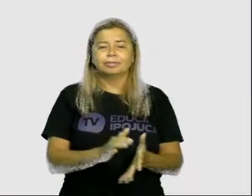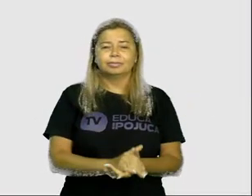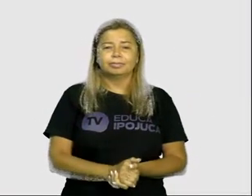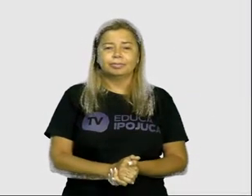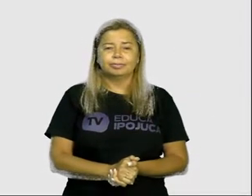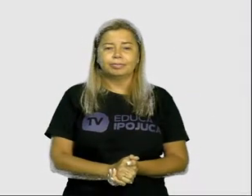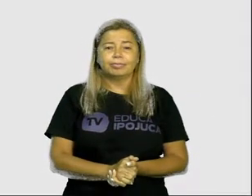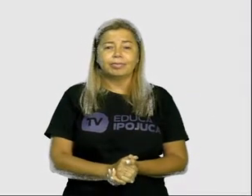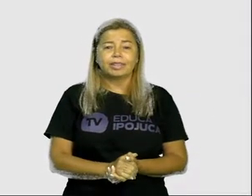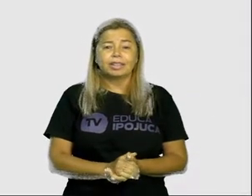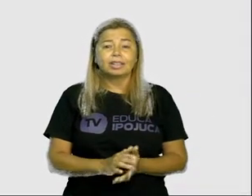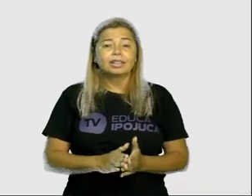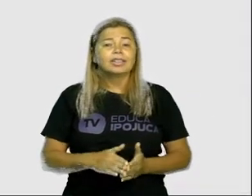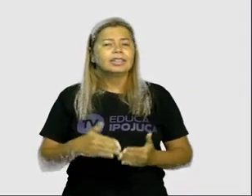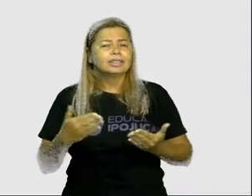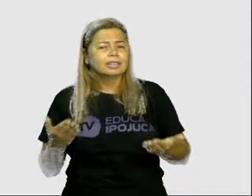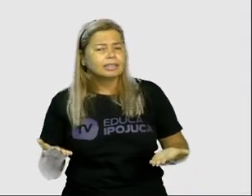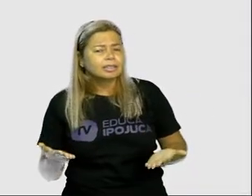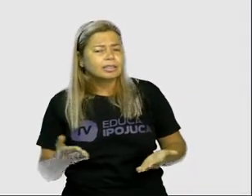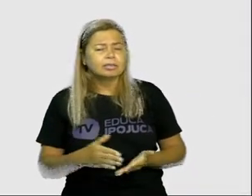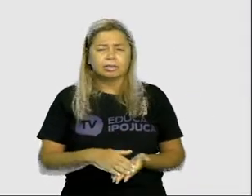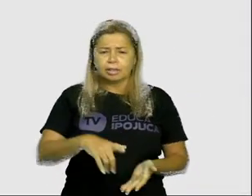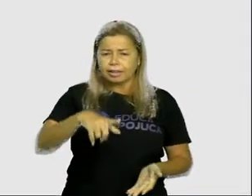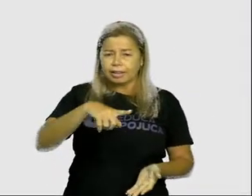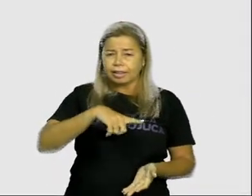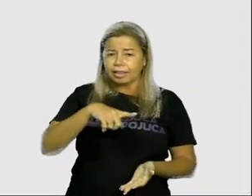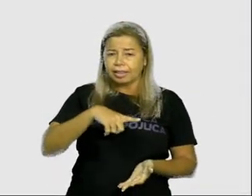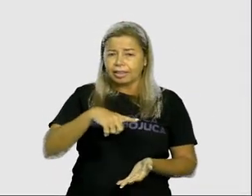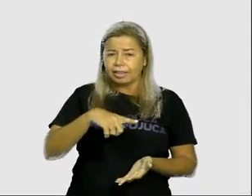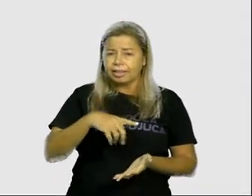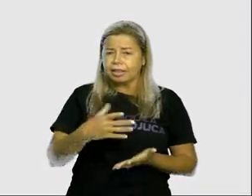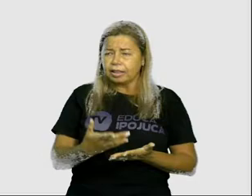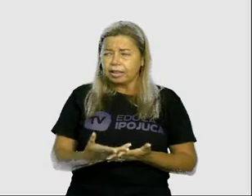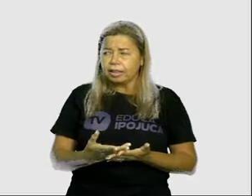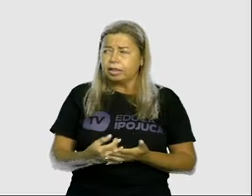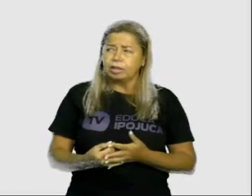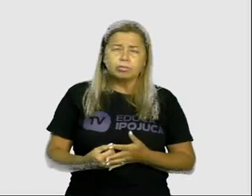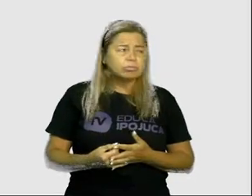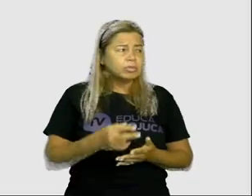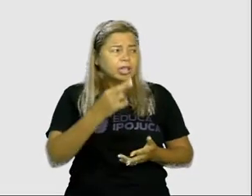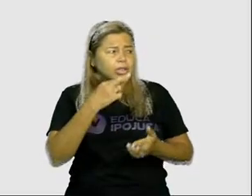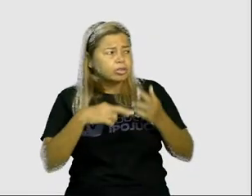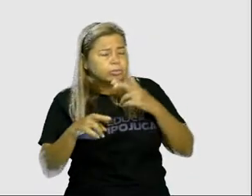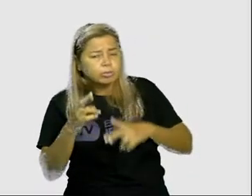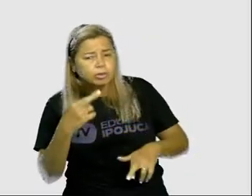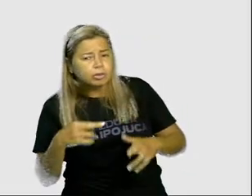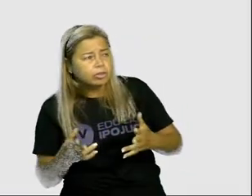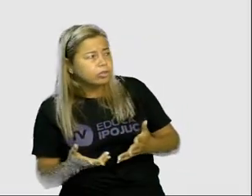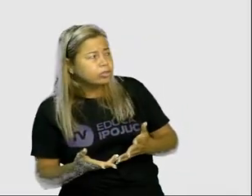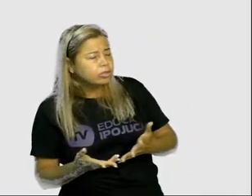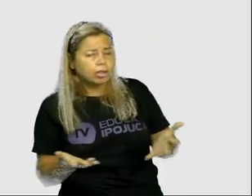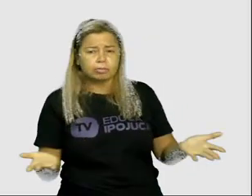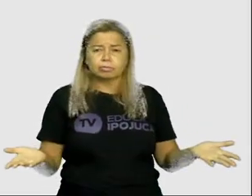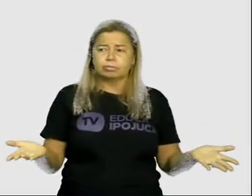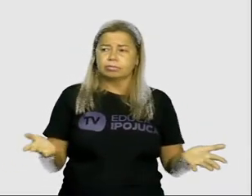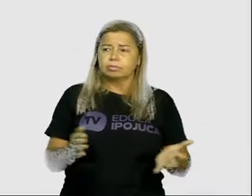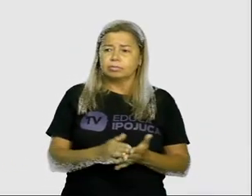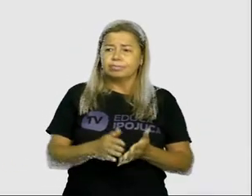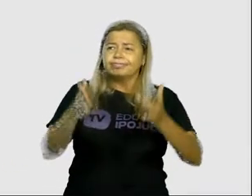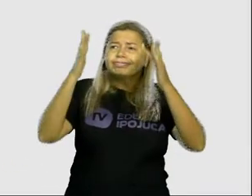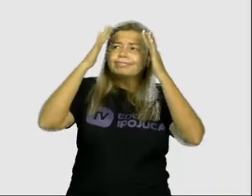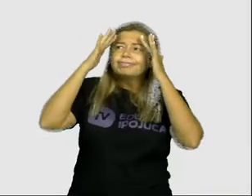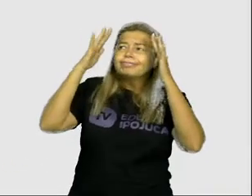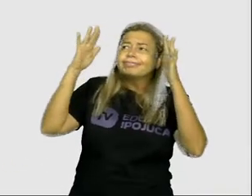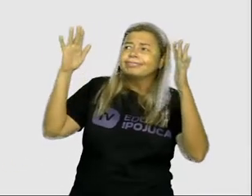Se já existe um pensamento, quero a resposta se